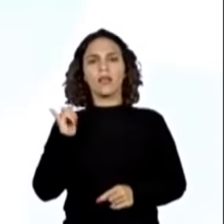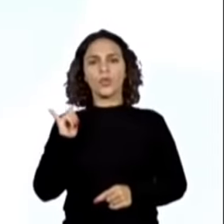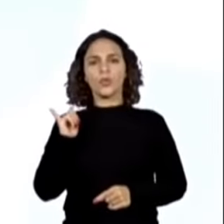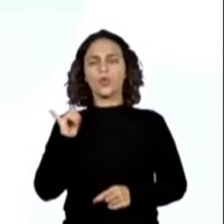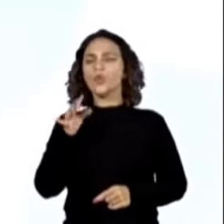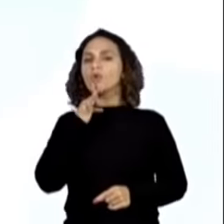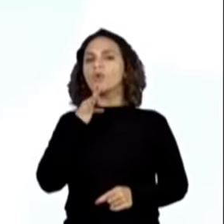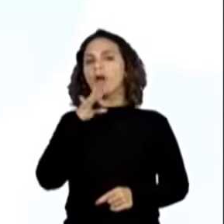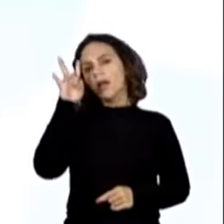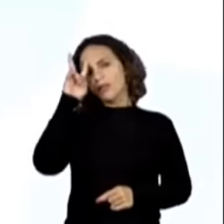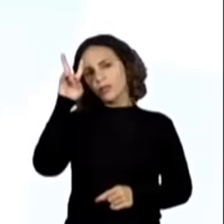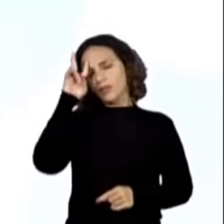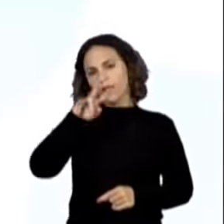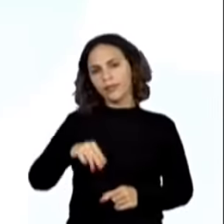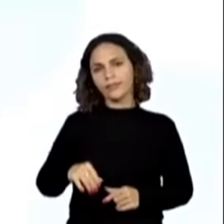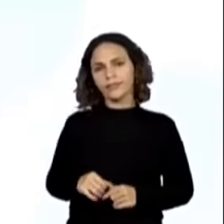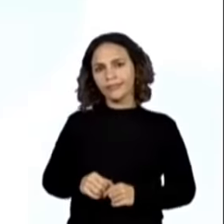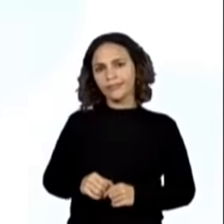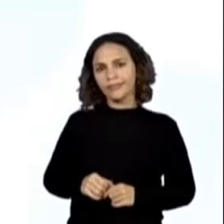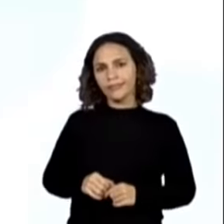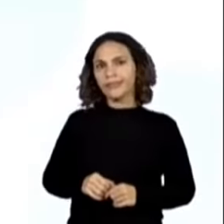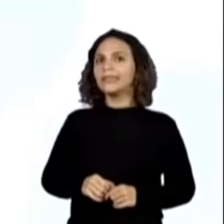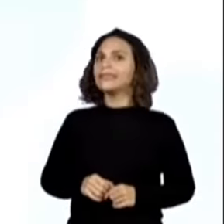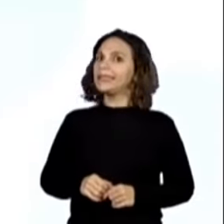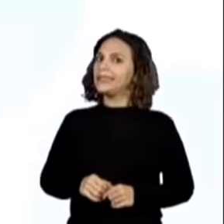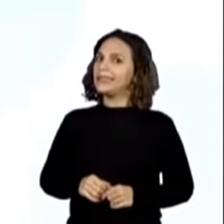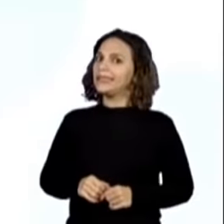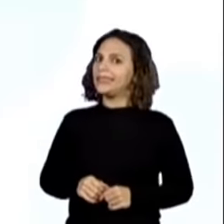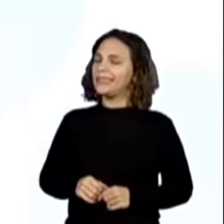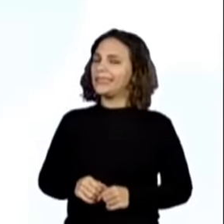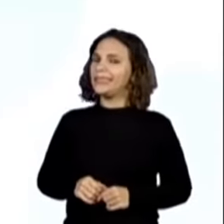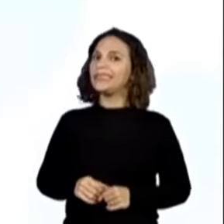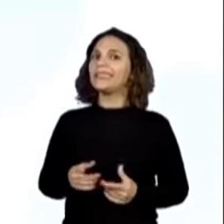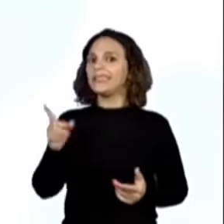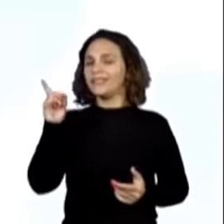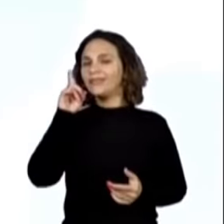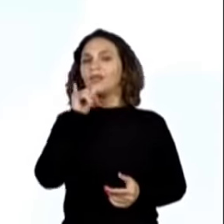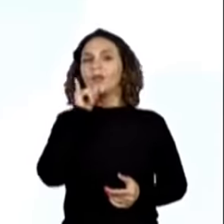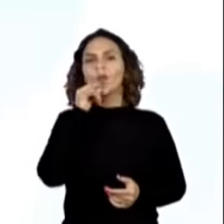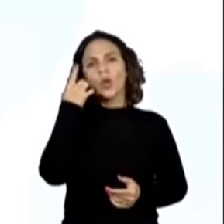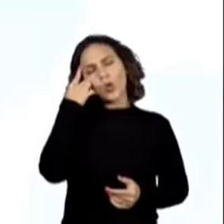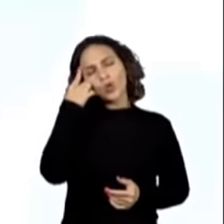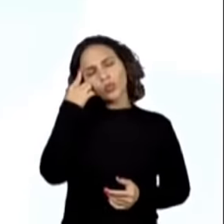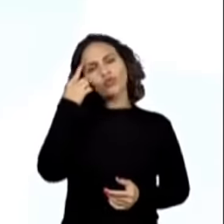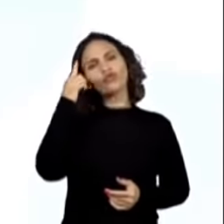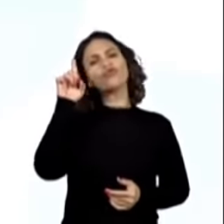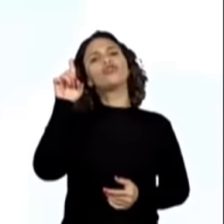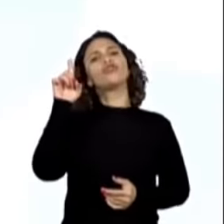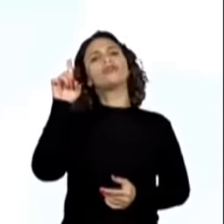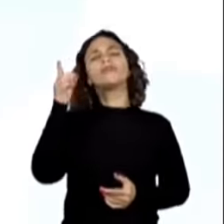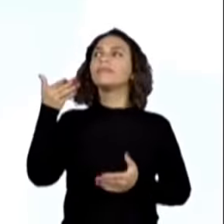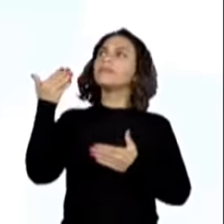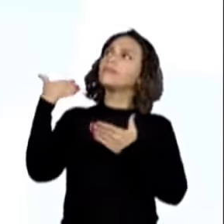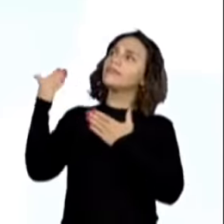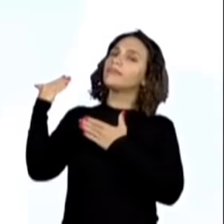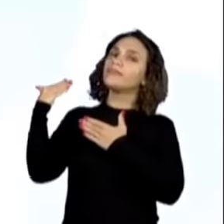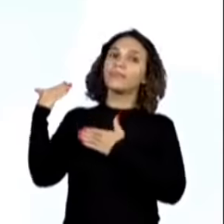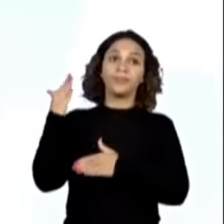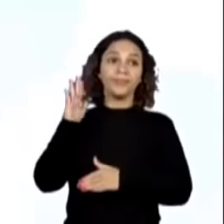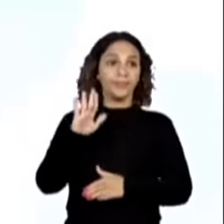conhece essa história? Essa é bem... A pessoa já começa com um dia, marcação do tempo. Ó, eu tenho sim, ó,